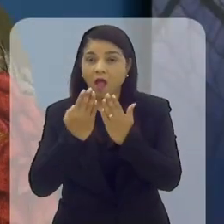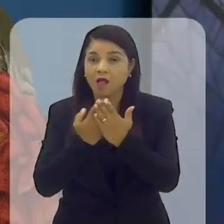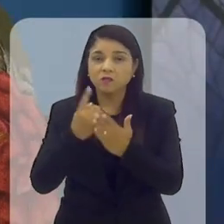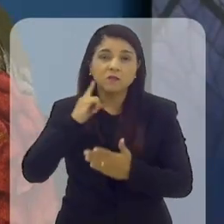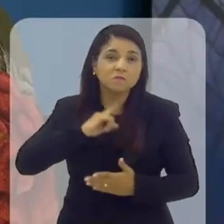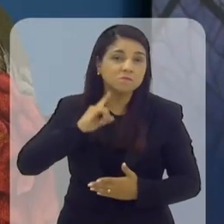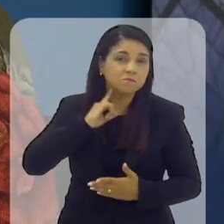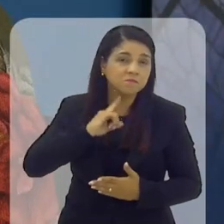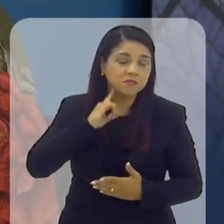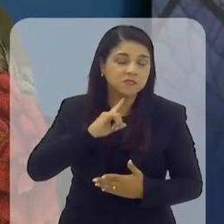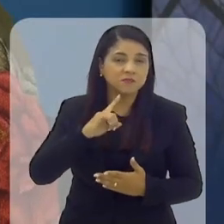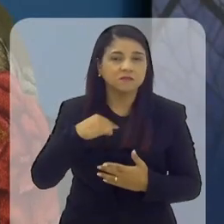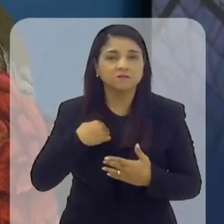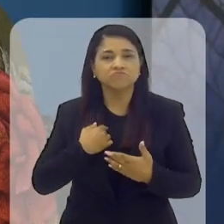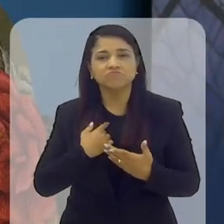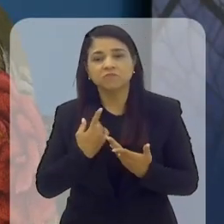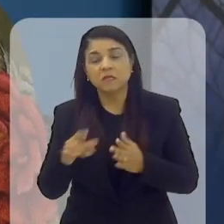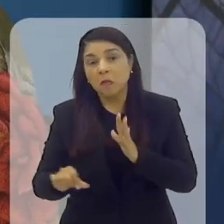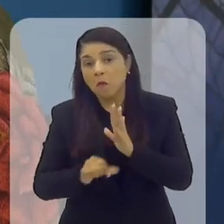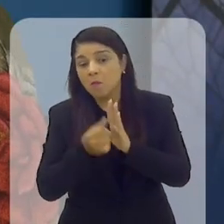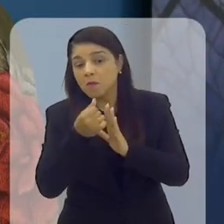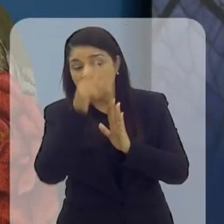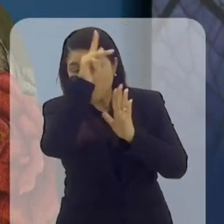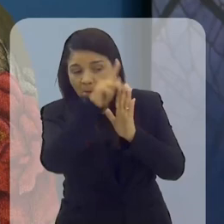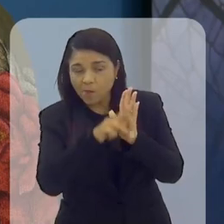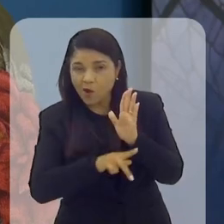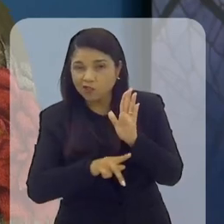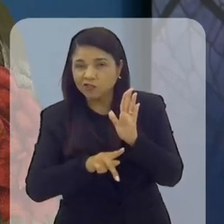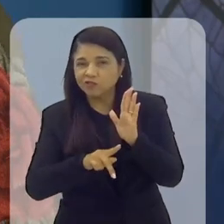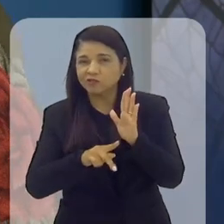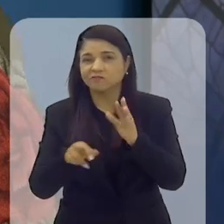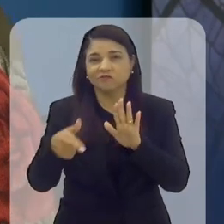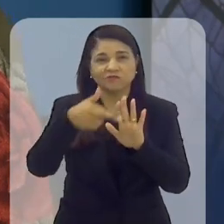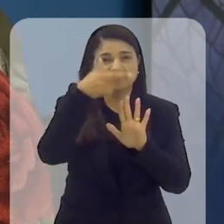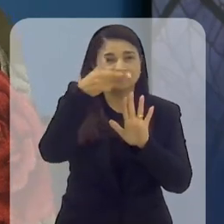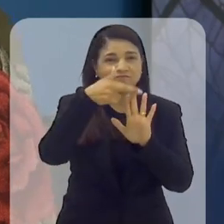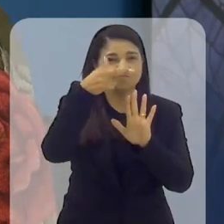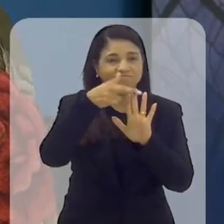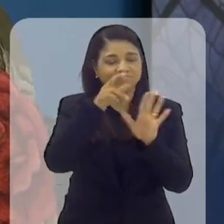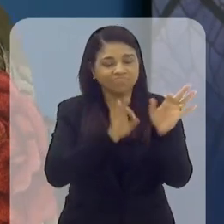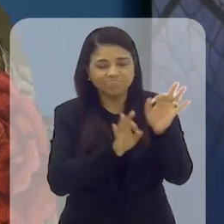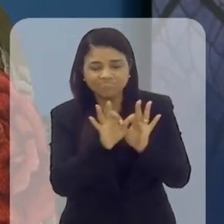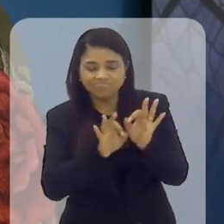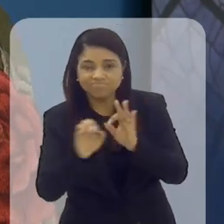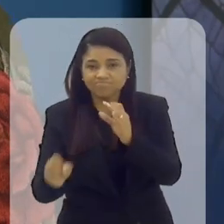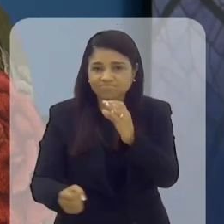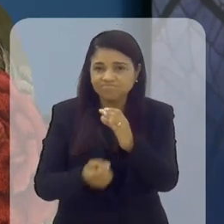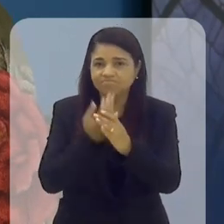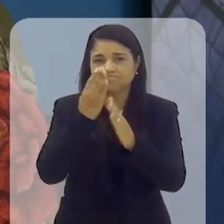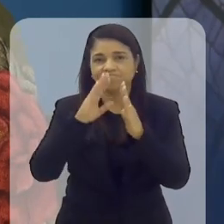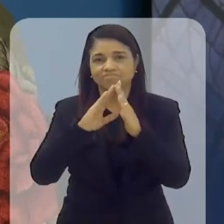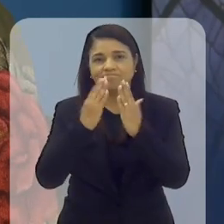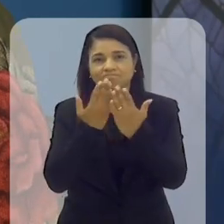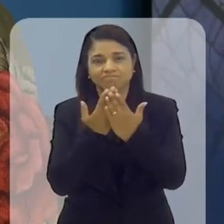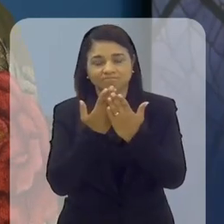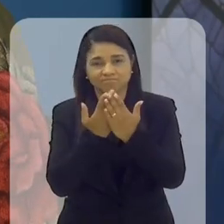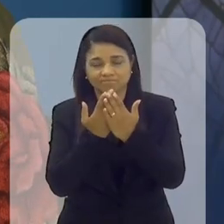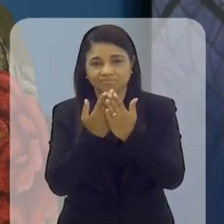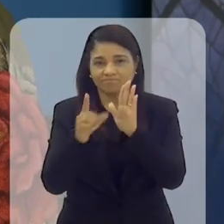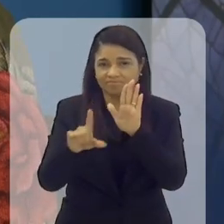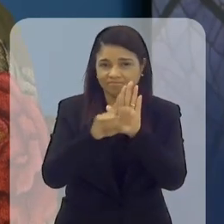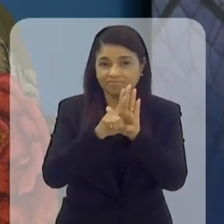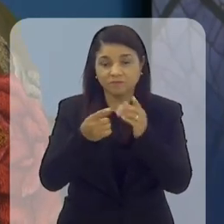Legislativo de Minas e produzimos o primeiro projeto, o projeto de resolução de criação da escola, numa